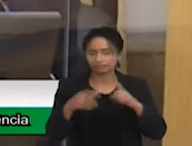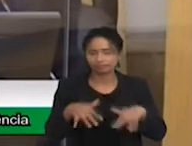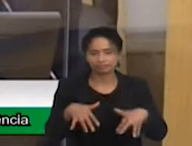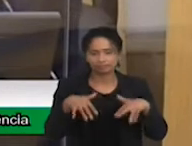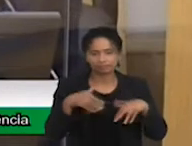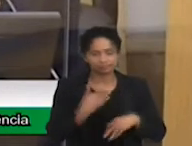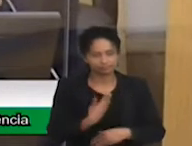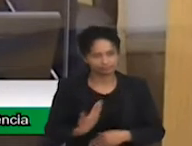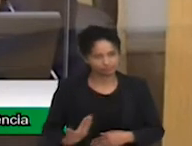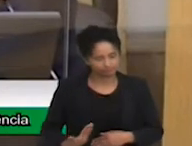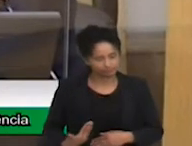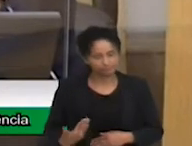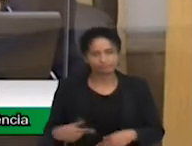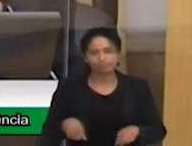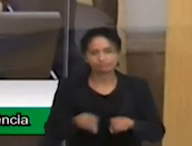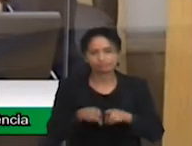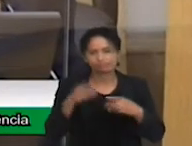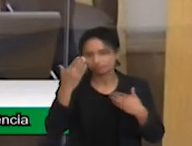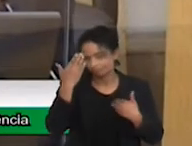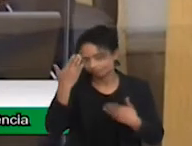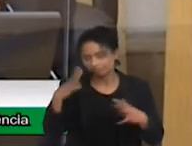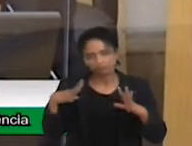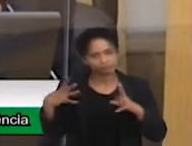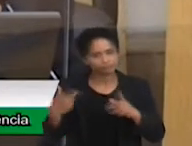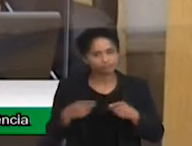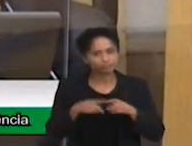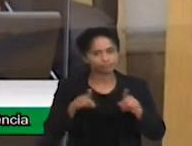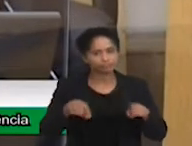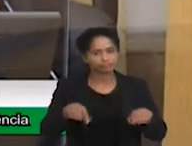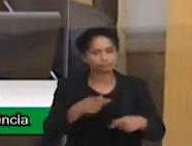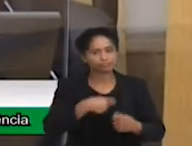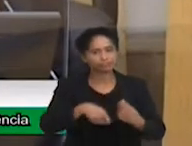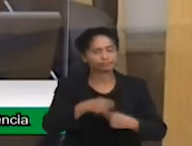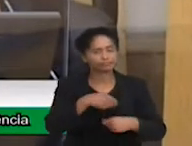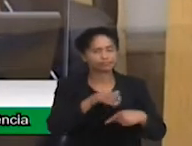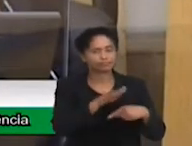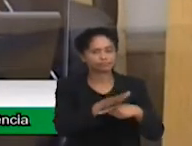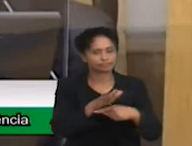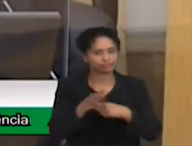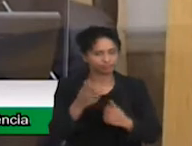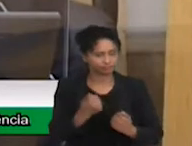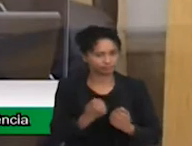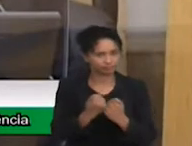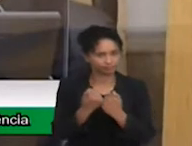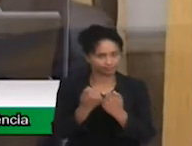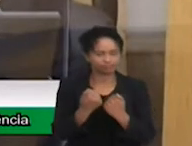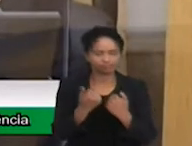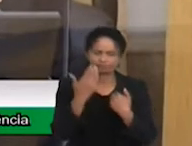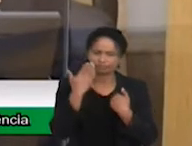agradecer também os servidores da casa aqui que vêm auxiliando a gente, muito obrigado porque